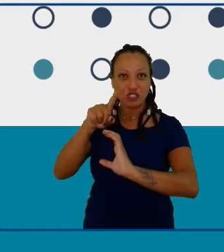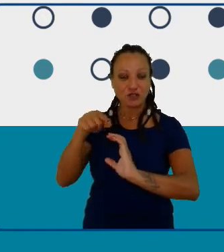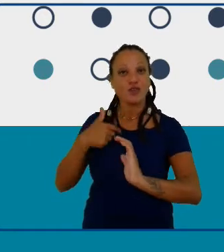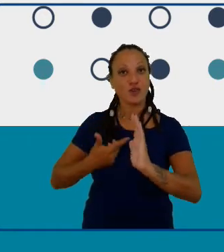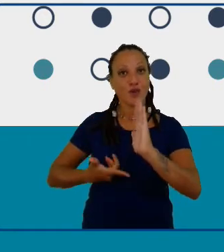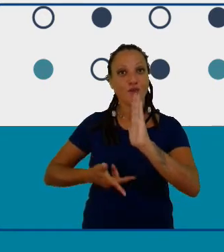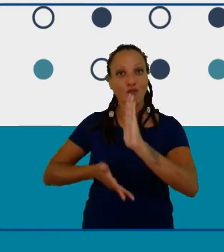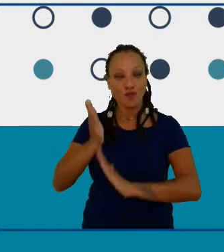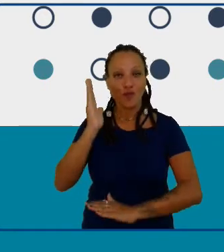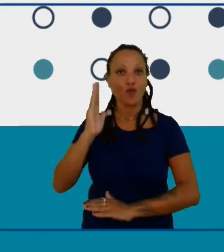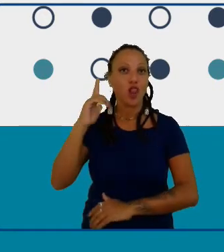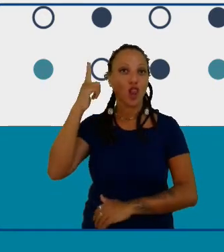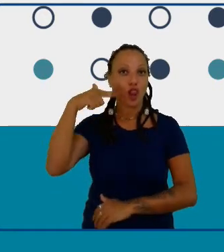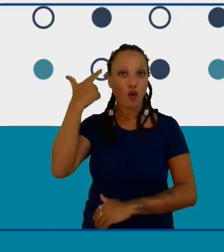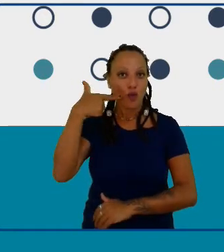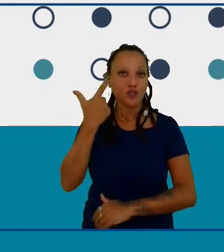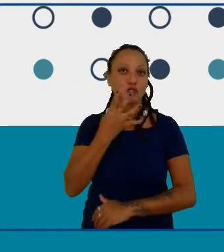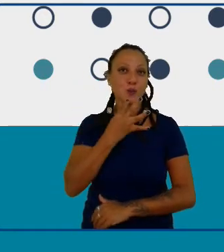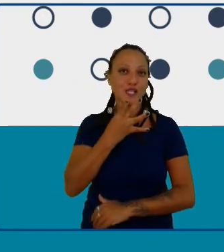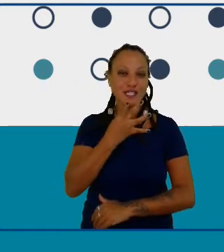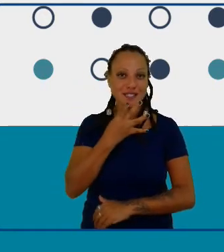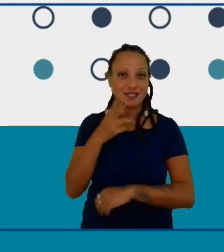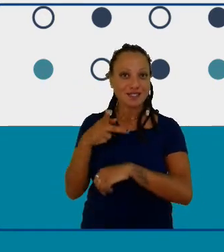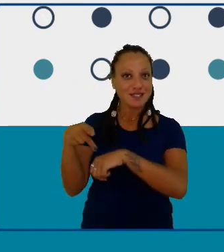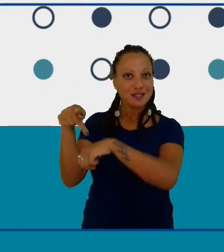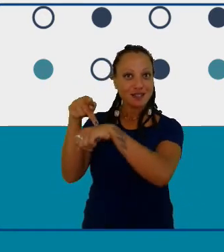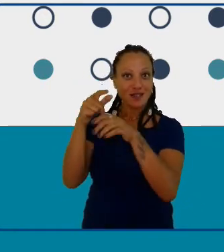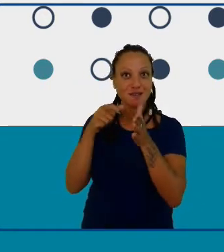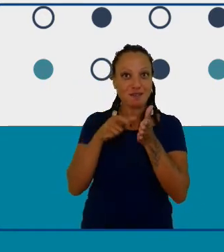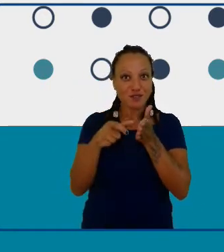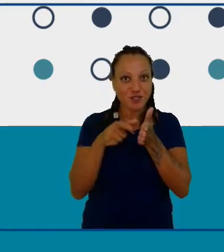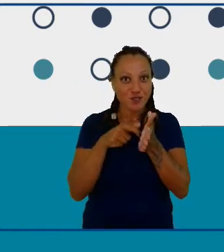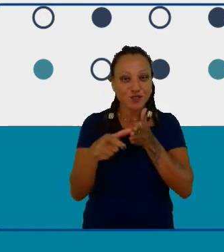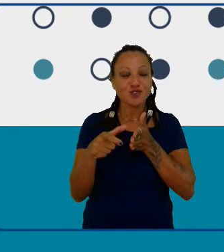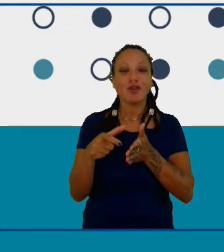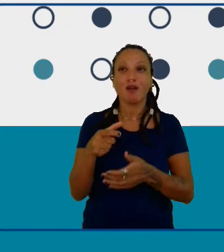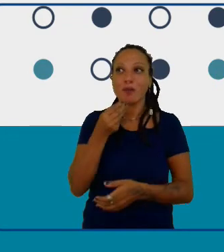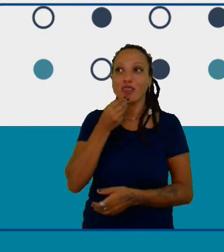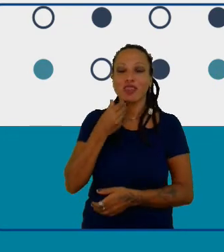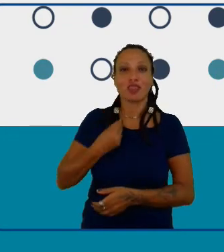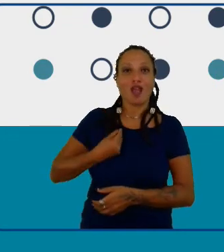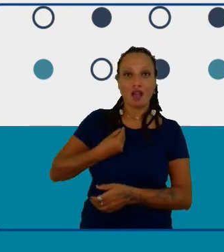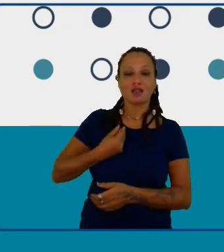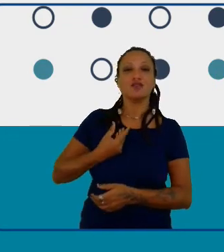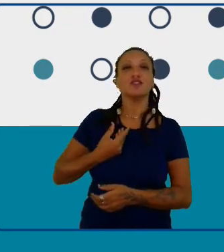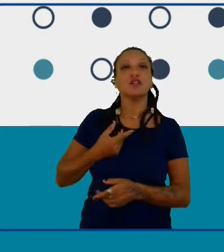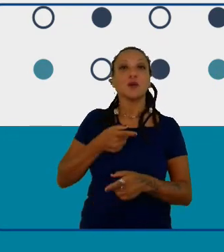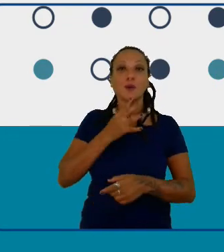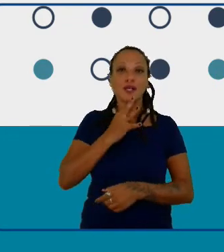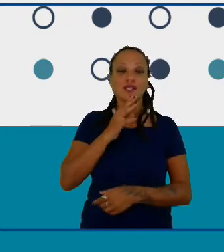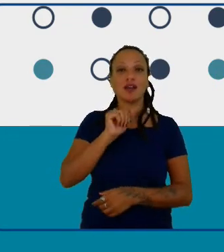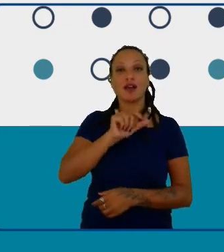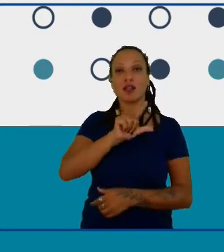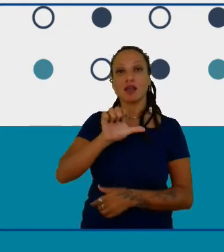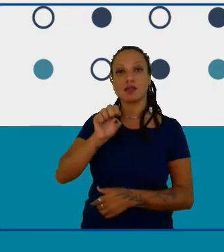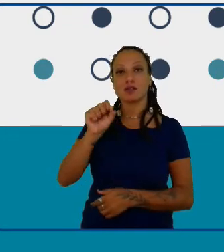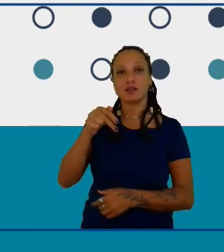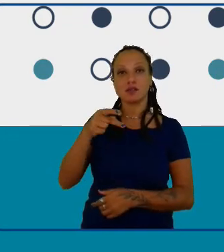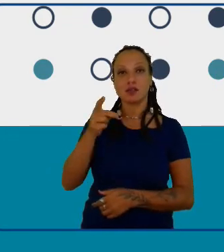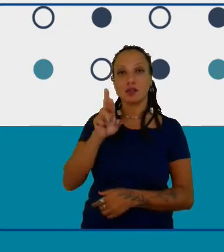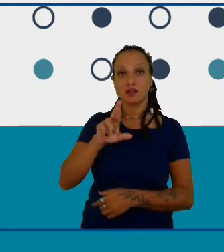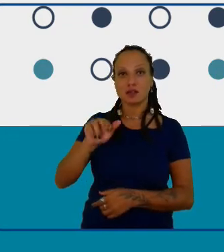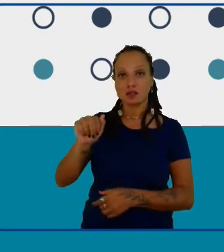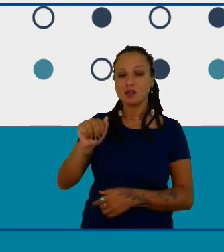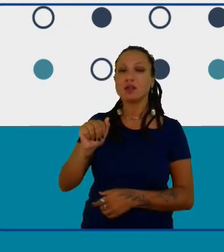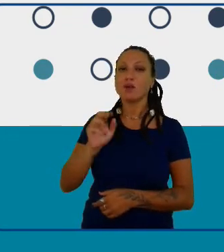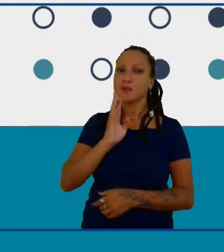conhecer também o British Council e a Alessandra e toda a equipe e foi maravilhoso